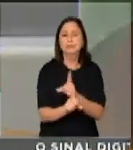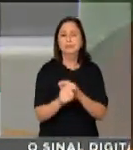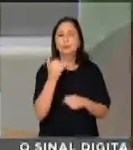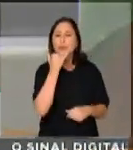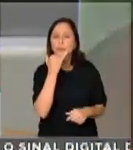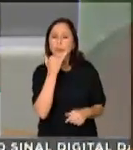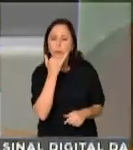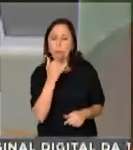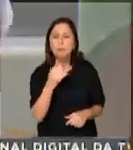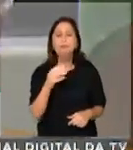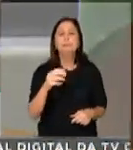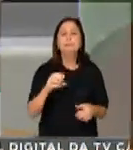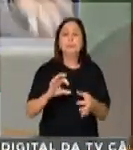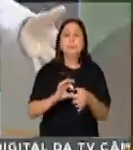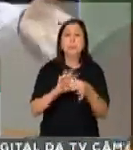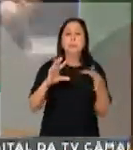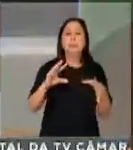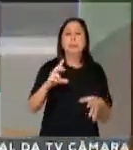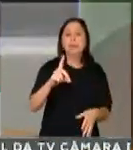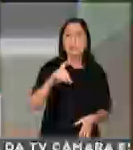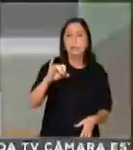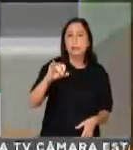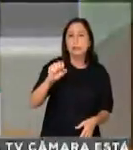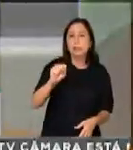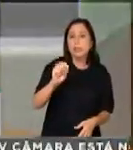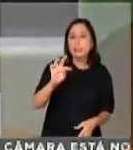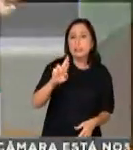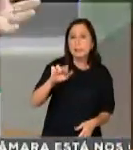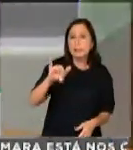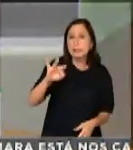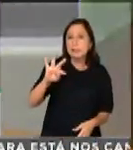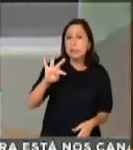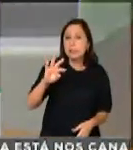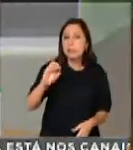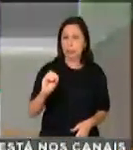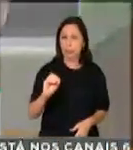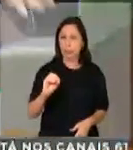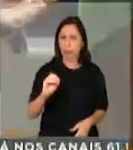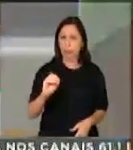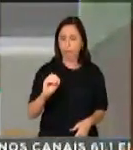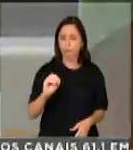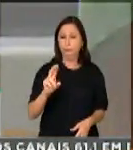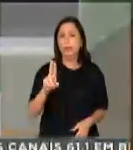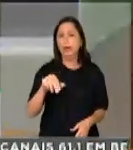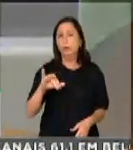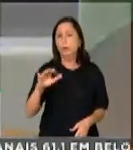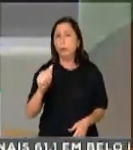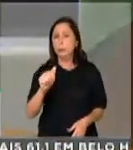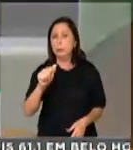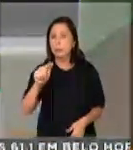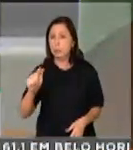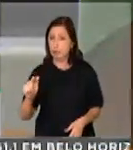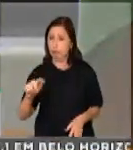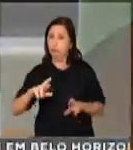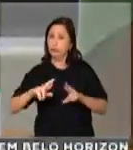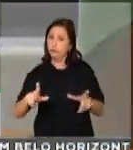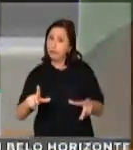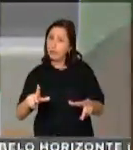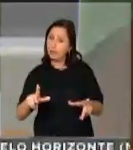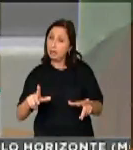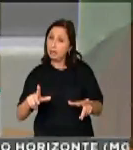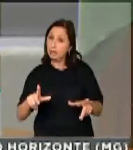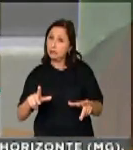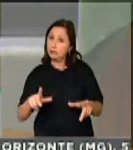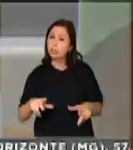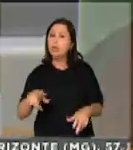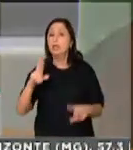responsável pela emancipação de estados. Nós trabalhamos aqui por Tocantins, que hoje é um grande estado e era um